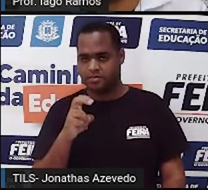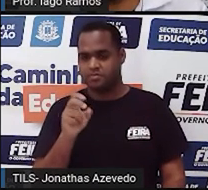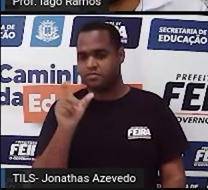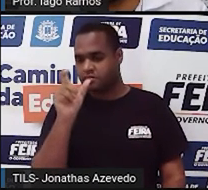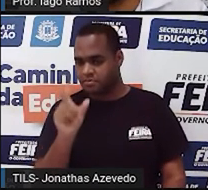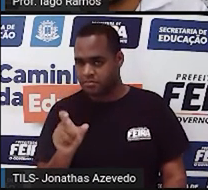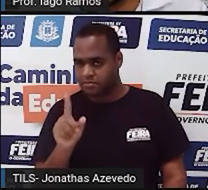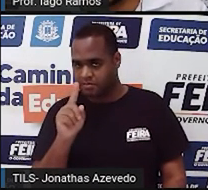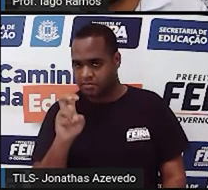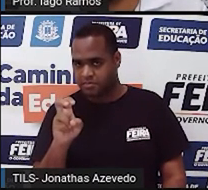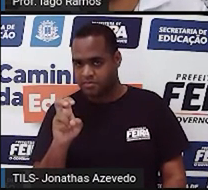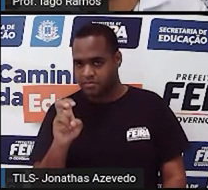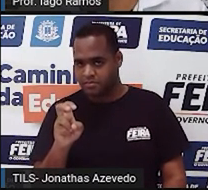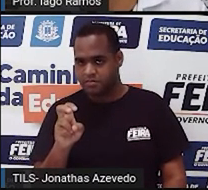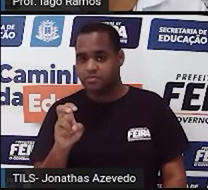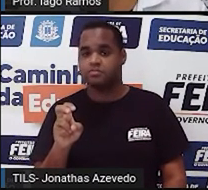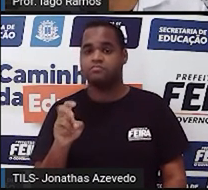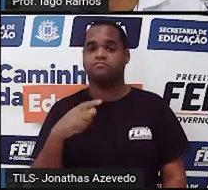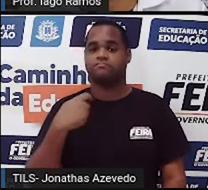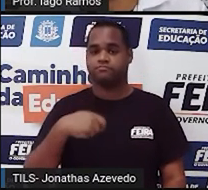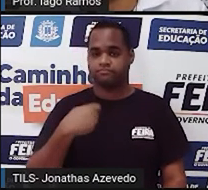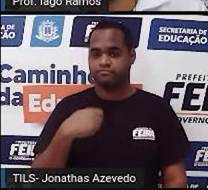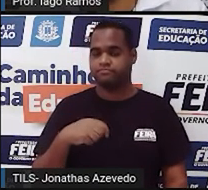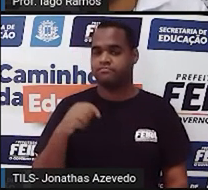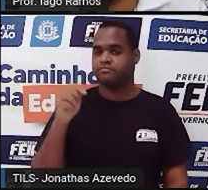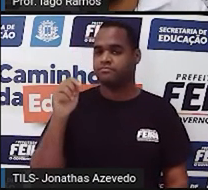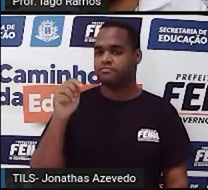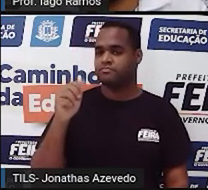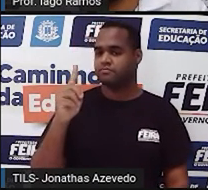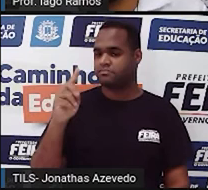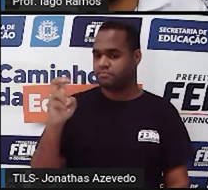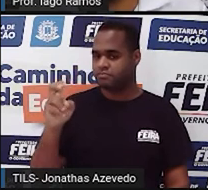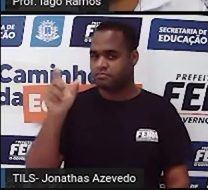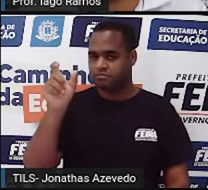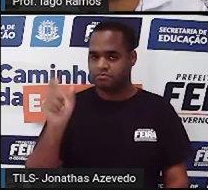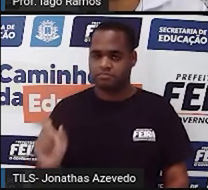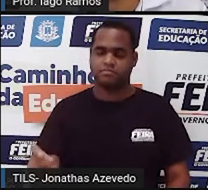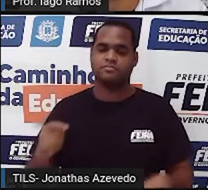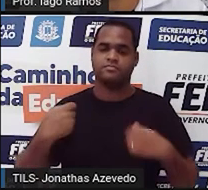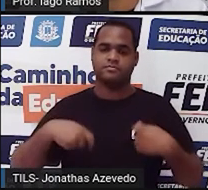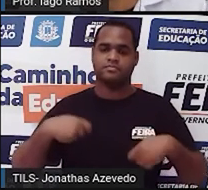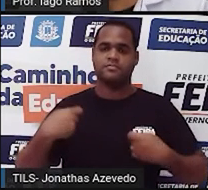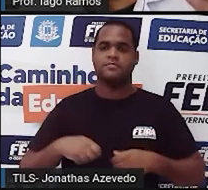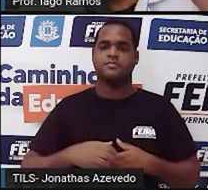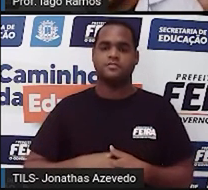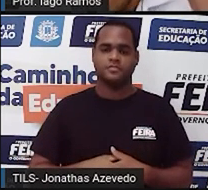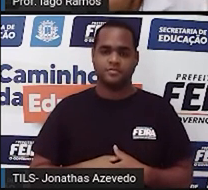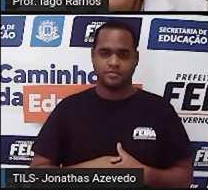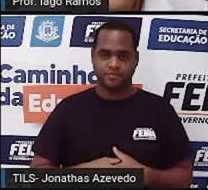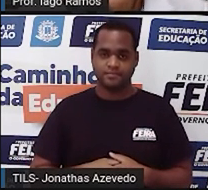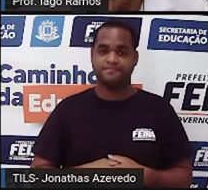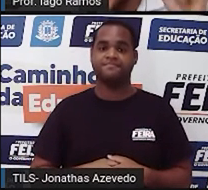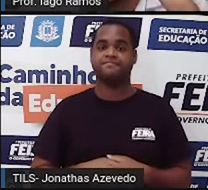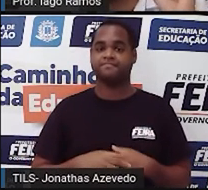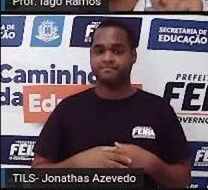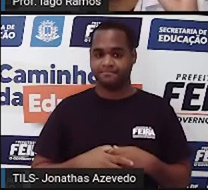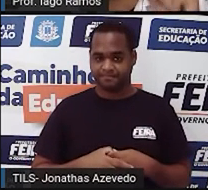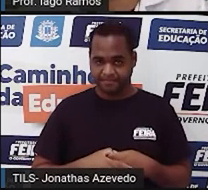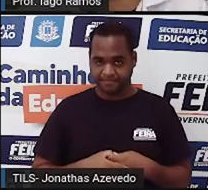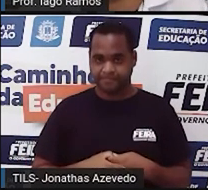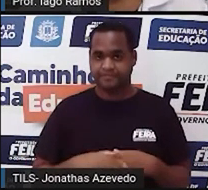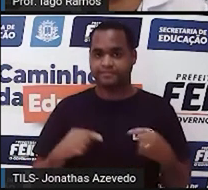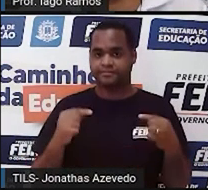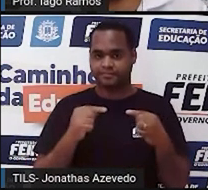coluna do meio também tem que dar 15. quando somar e nessa última coluna também. E também nas